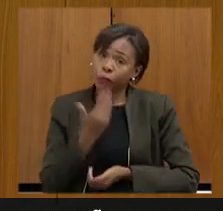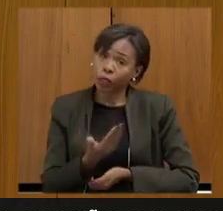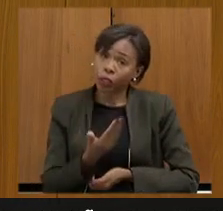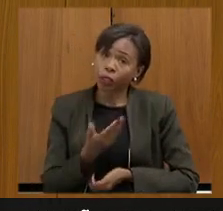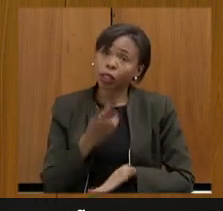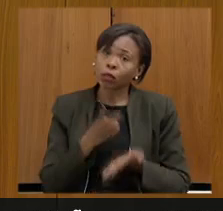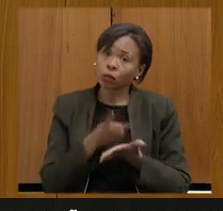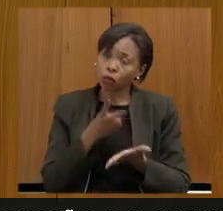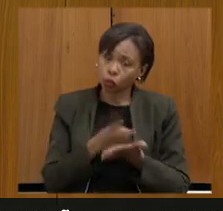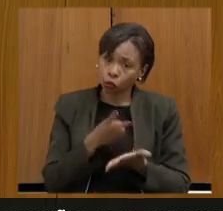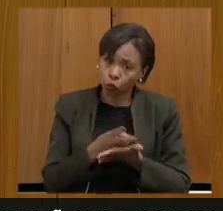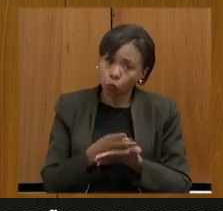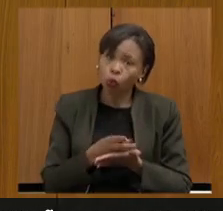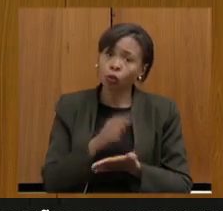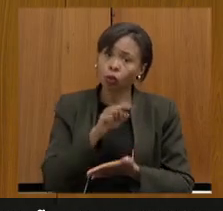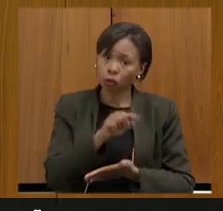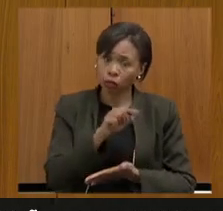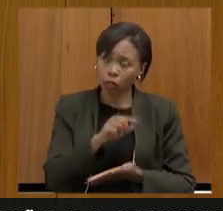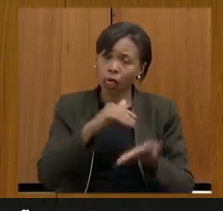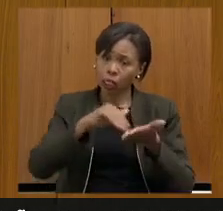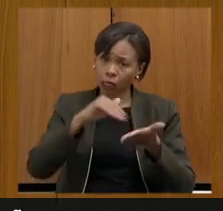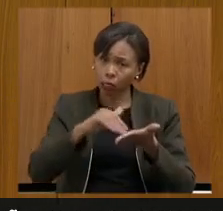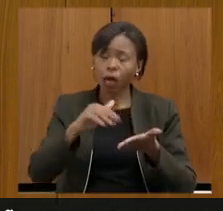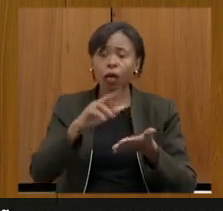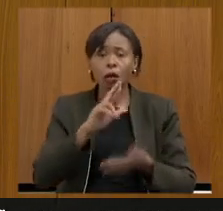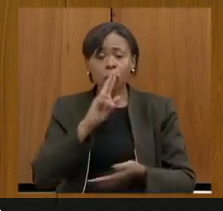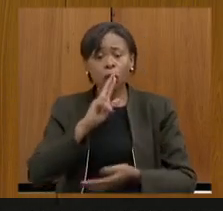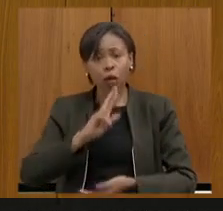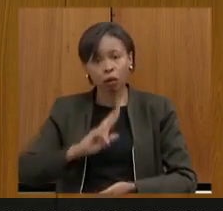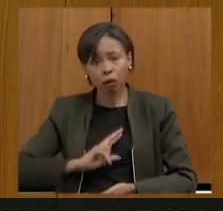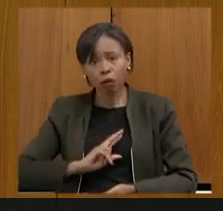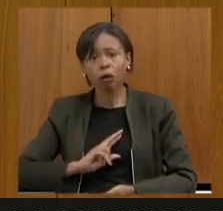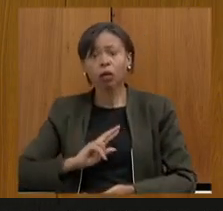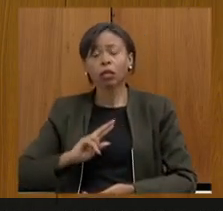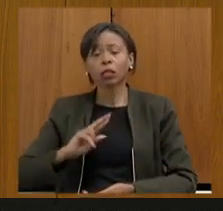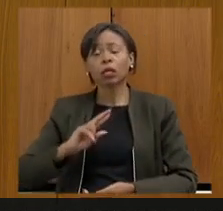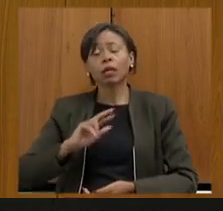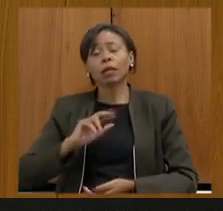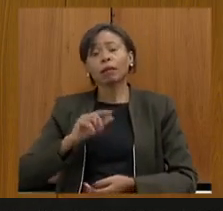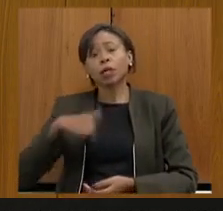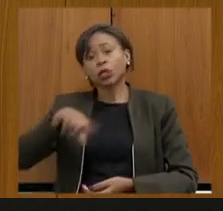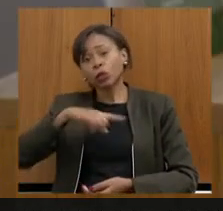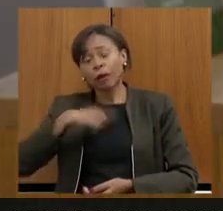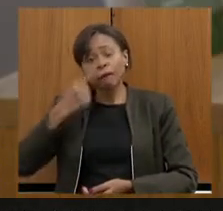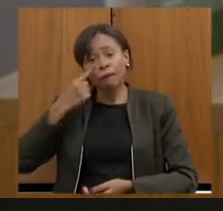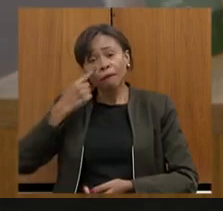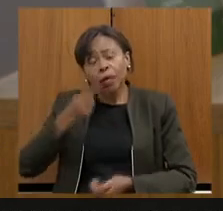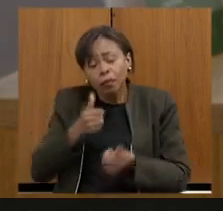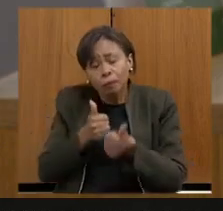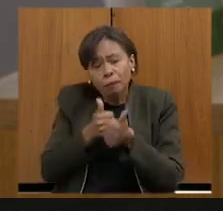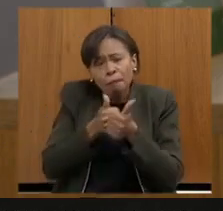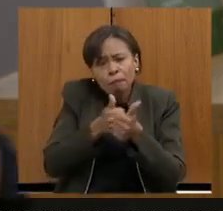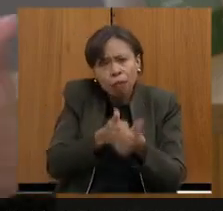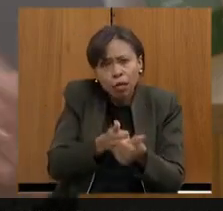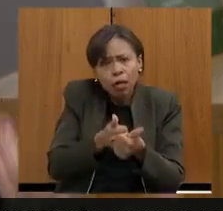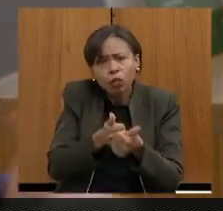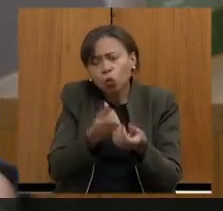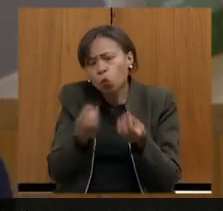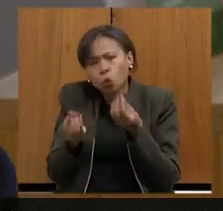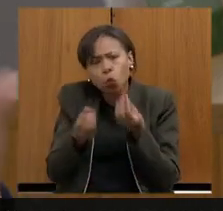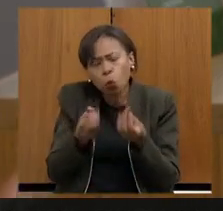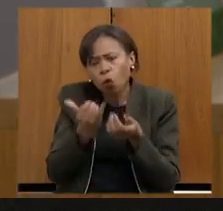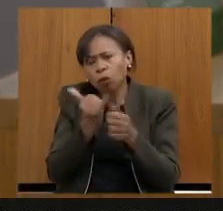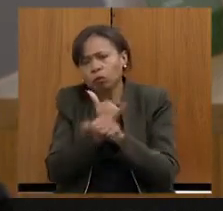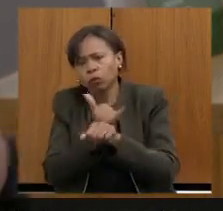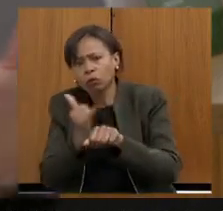você continue nos dando esse feedback para que a gente possa estar acompanhando de perto o desenrolar dessas ações